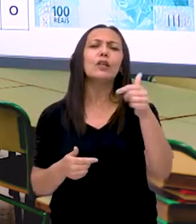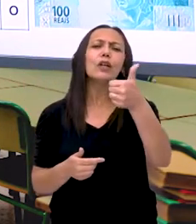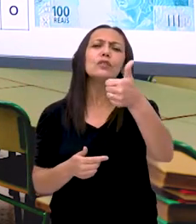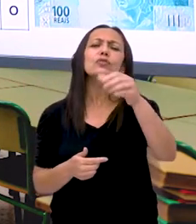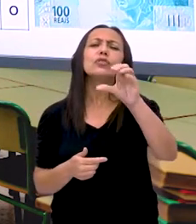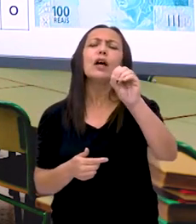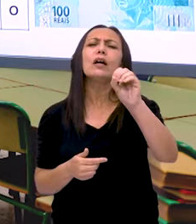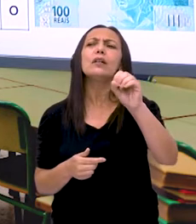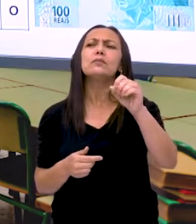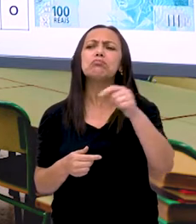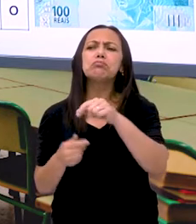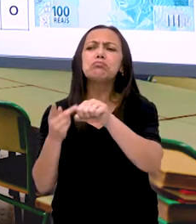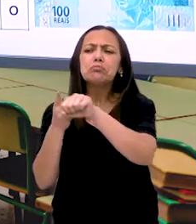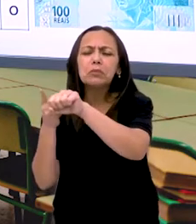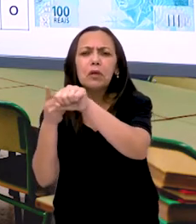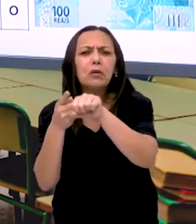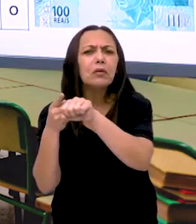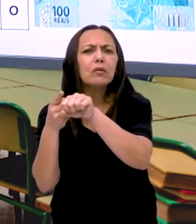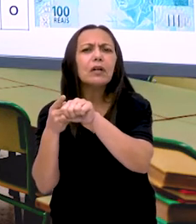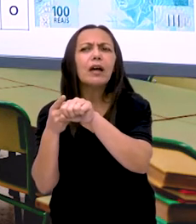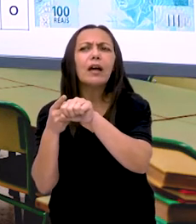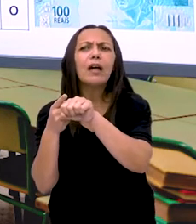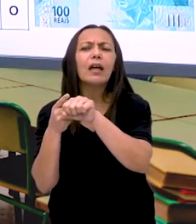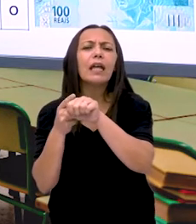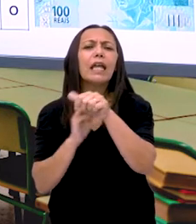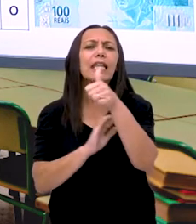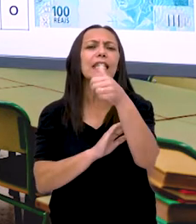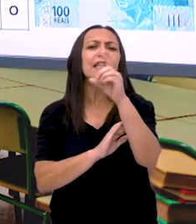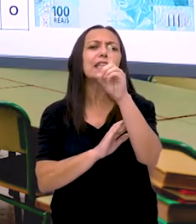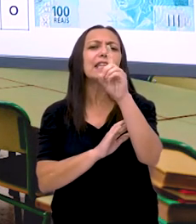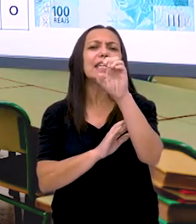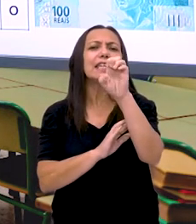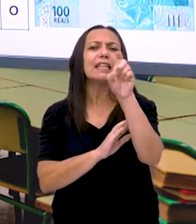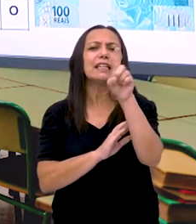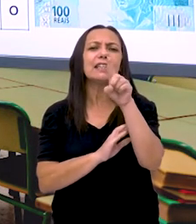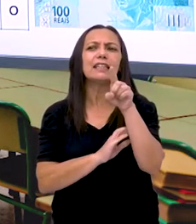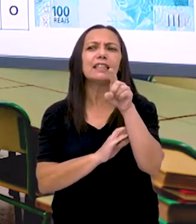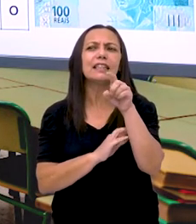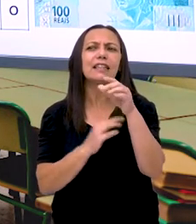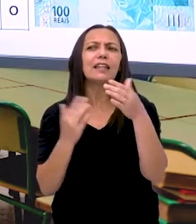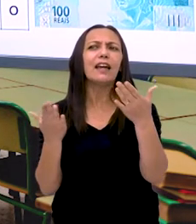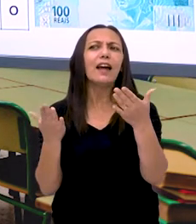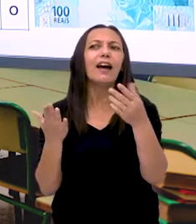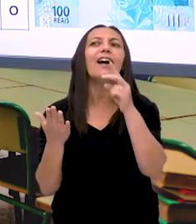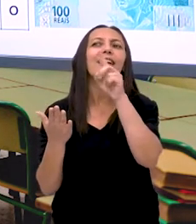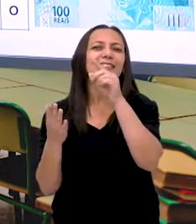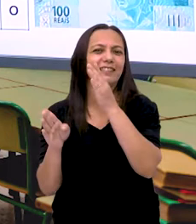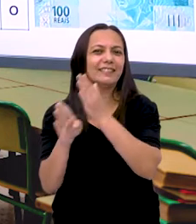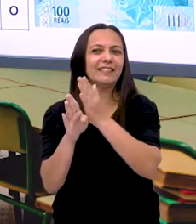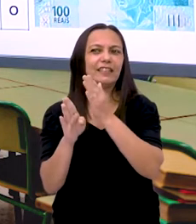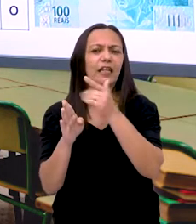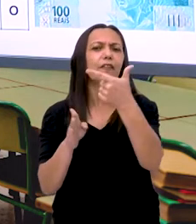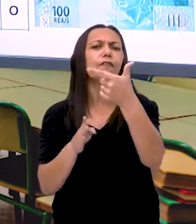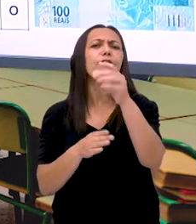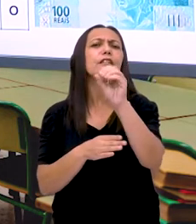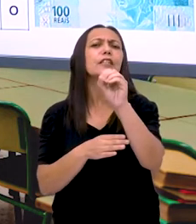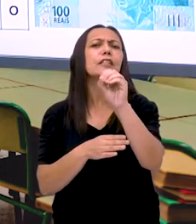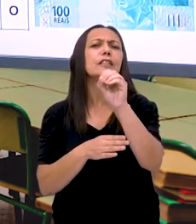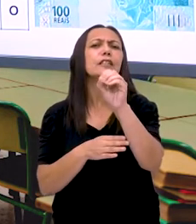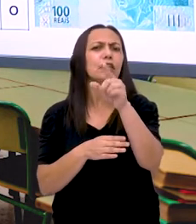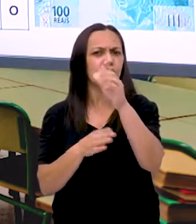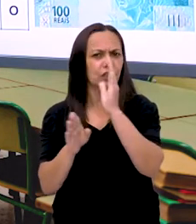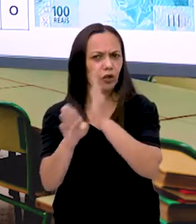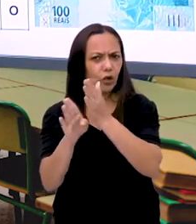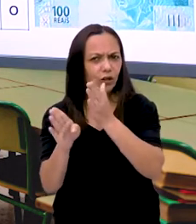um. E o dez. Onde está? D. E. Z. Olha mais um. E vinte.